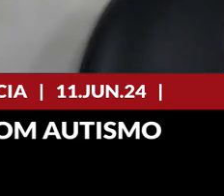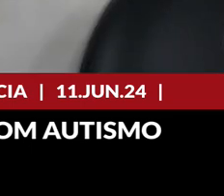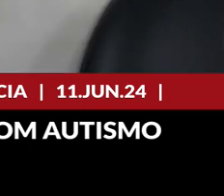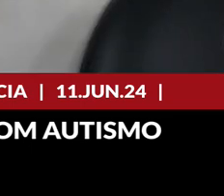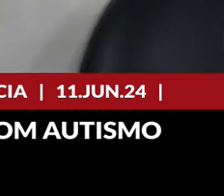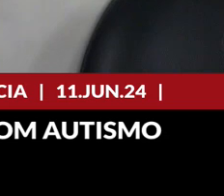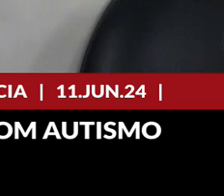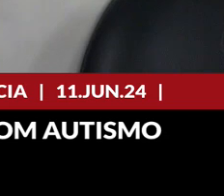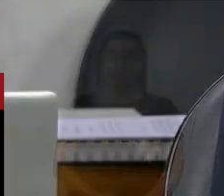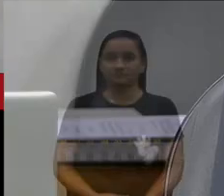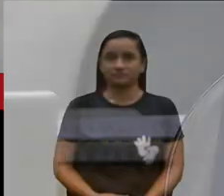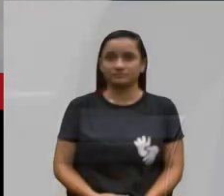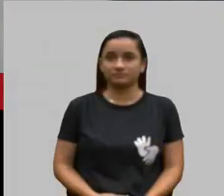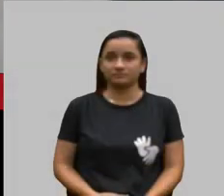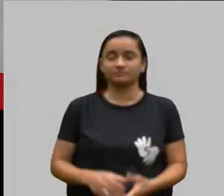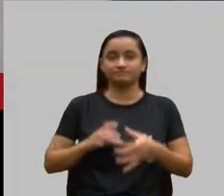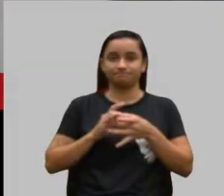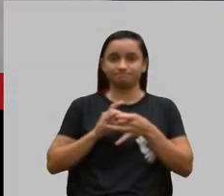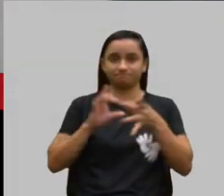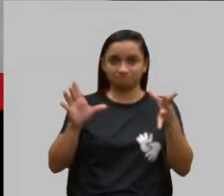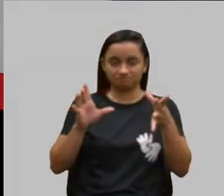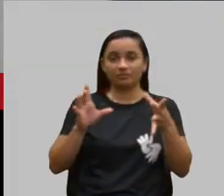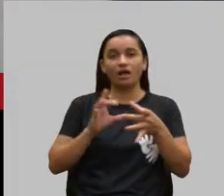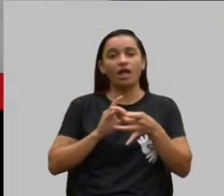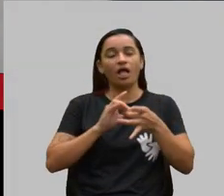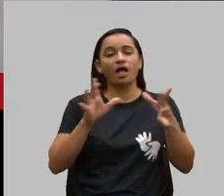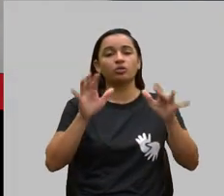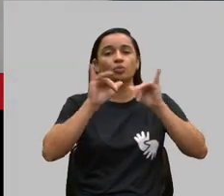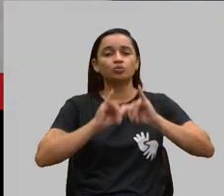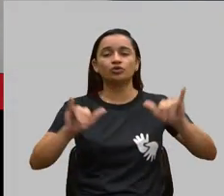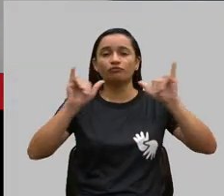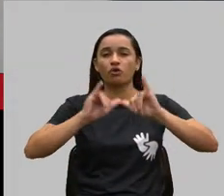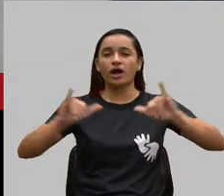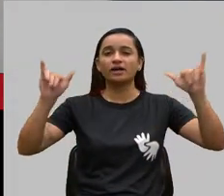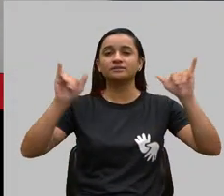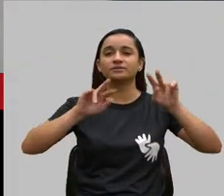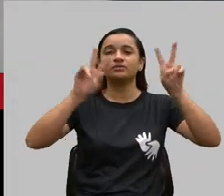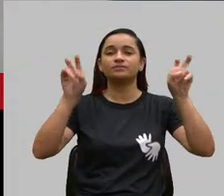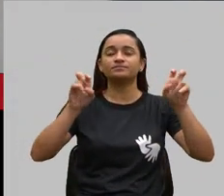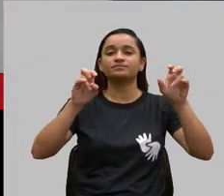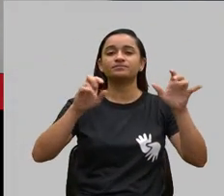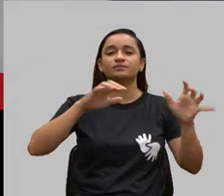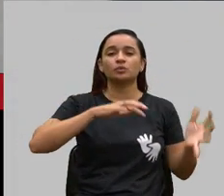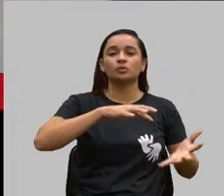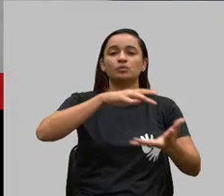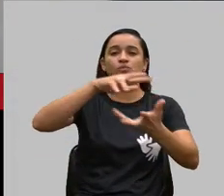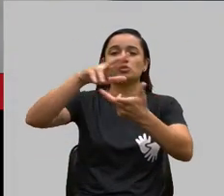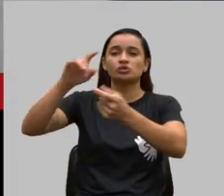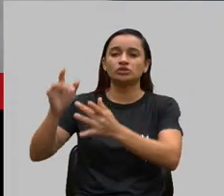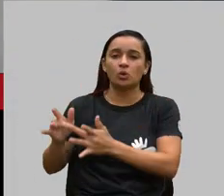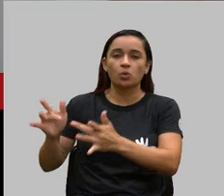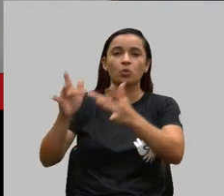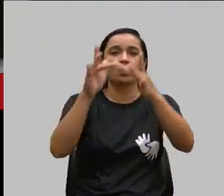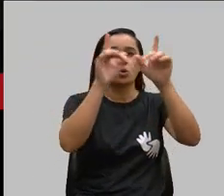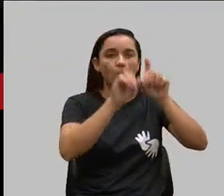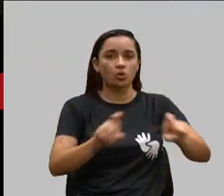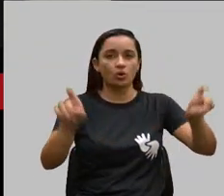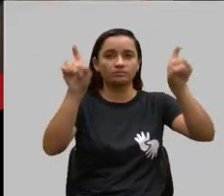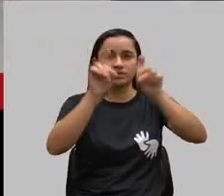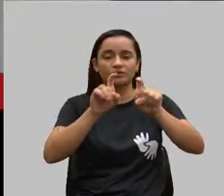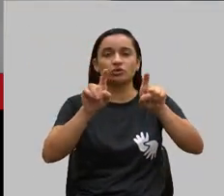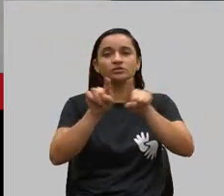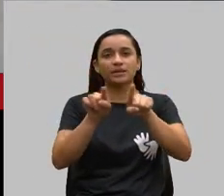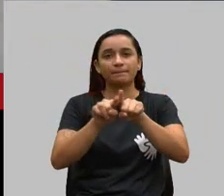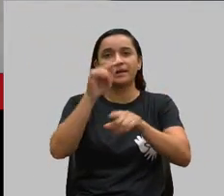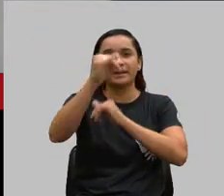Autoriza. Autoriza a divulgação por meio da rede mundial de computadores e internet tanto no